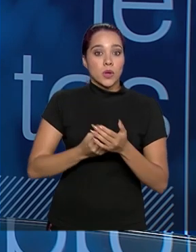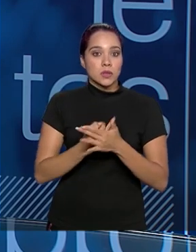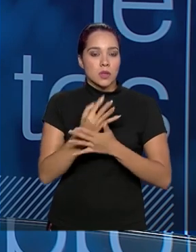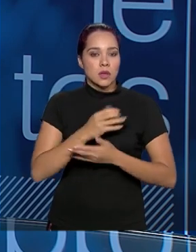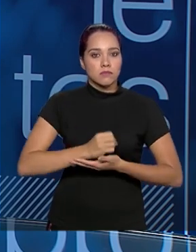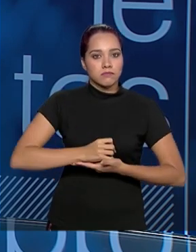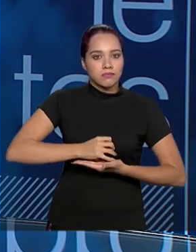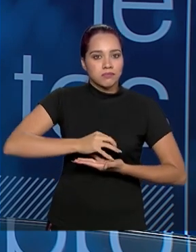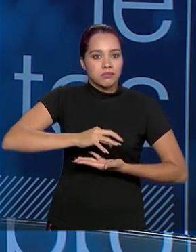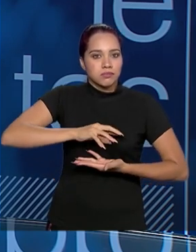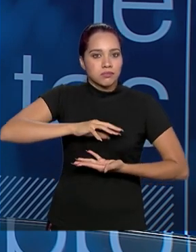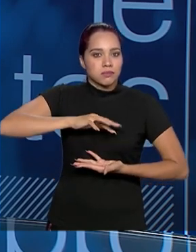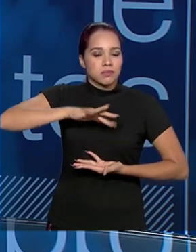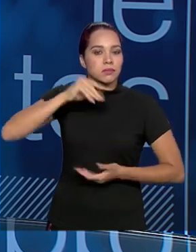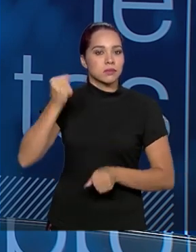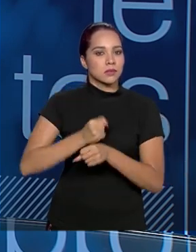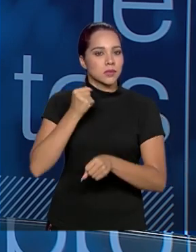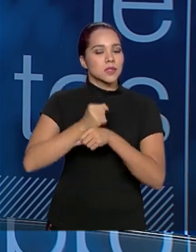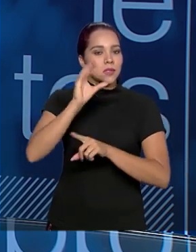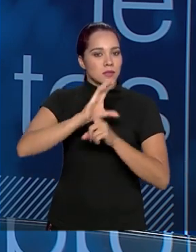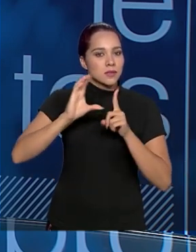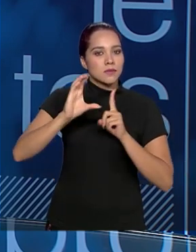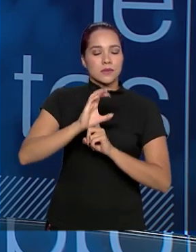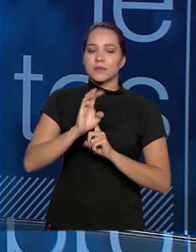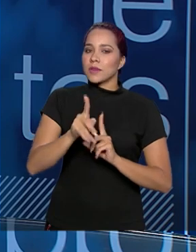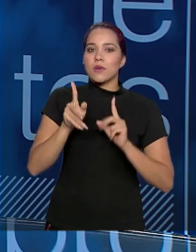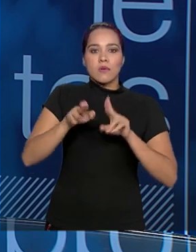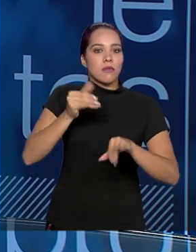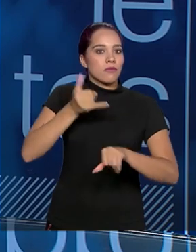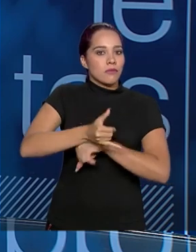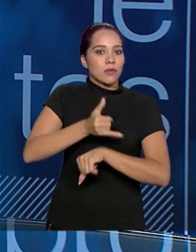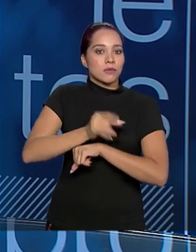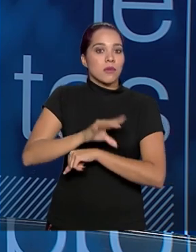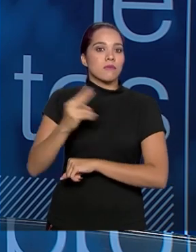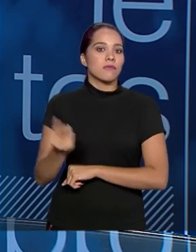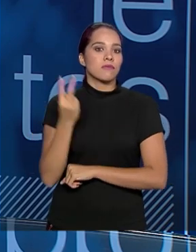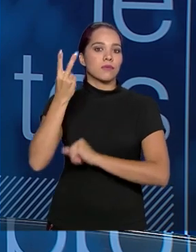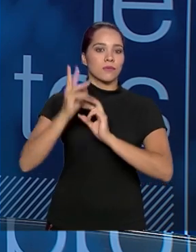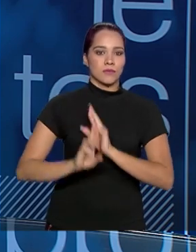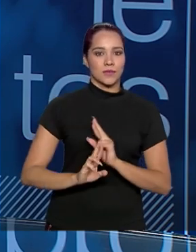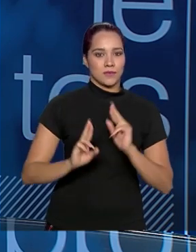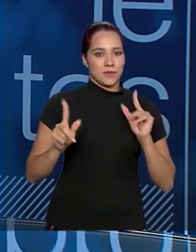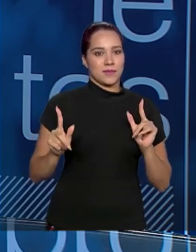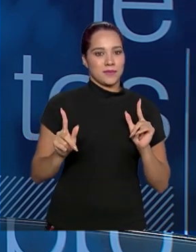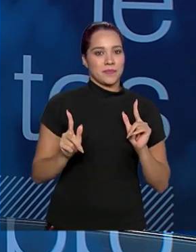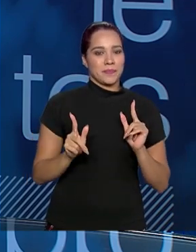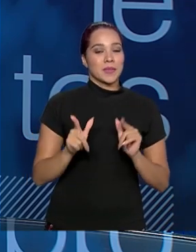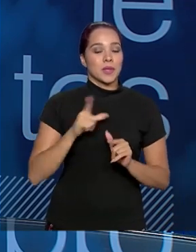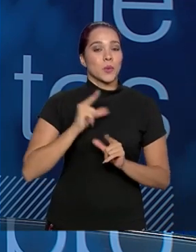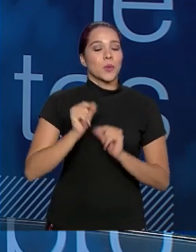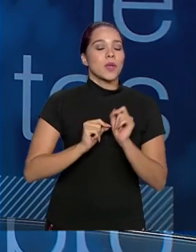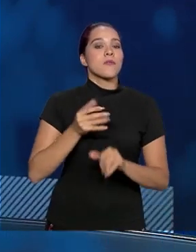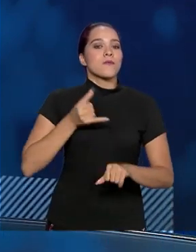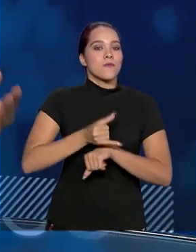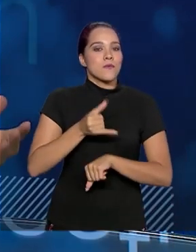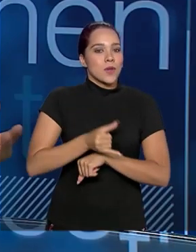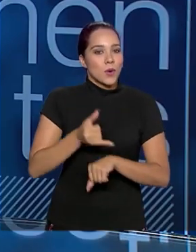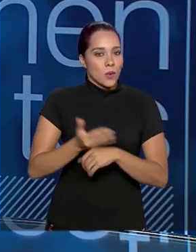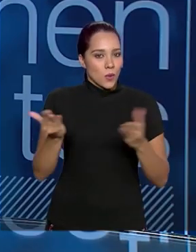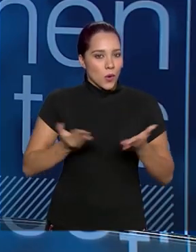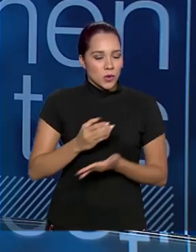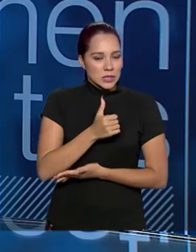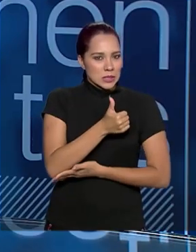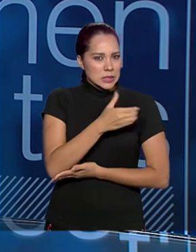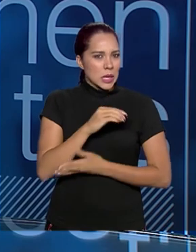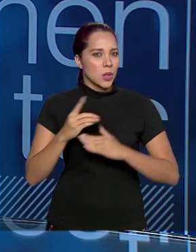produção, material para construção civil é praticamente o mesmo de ferro, só que os valores são diferentes. O ferro hoje, a 100